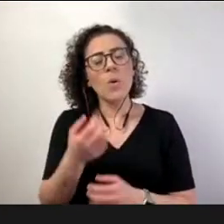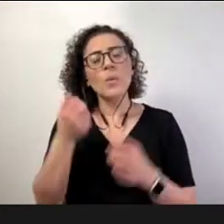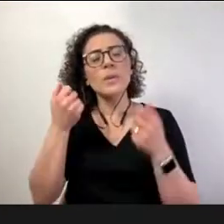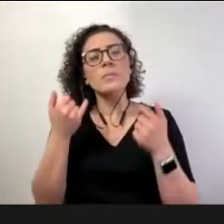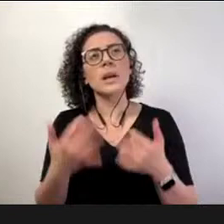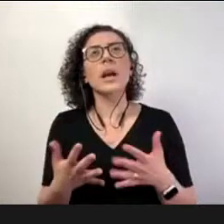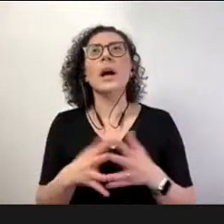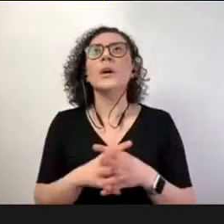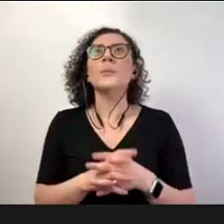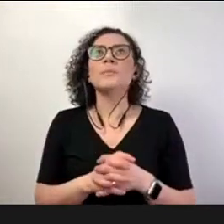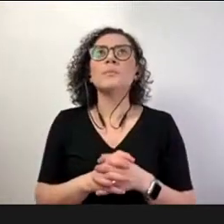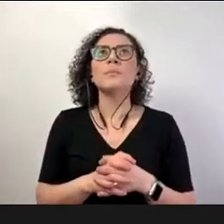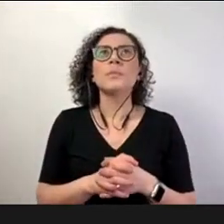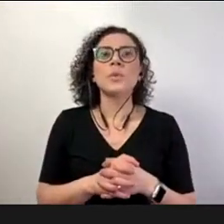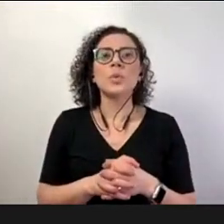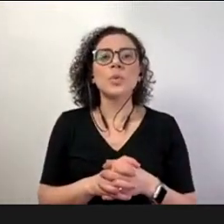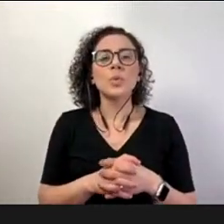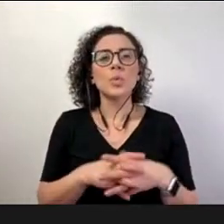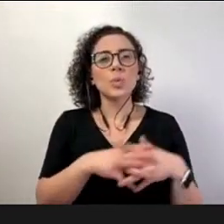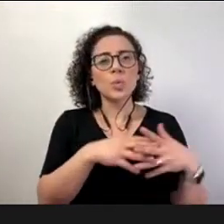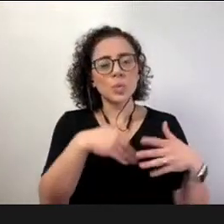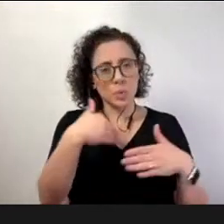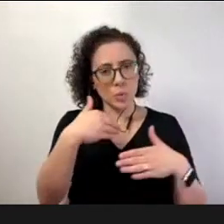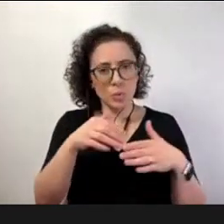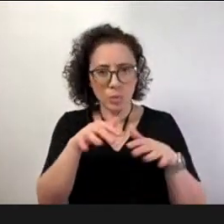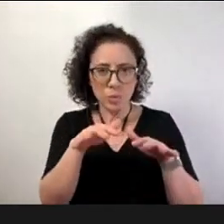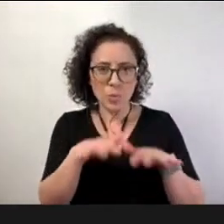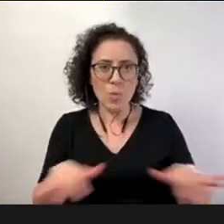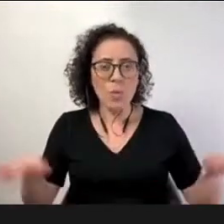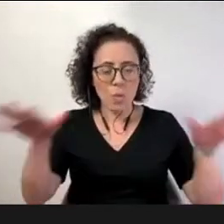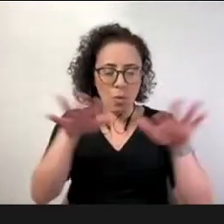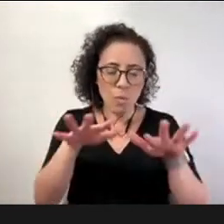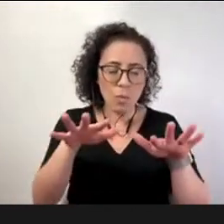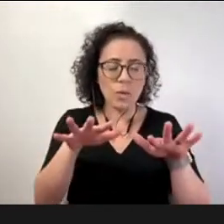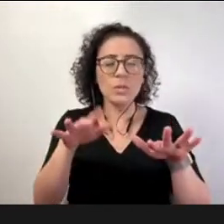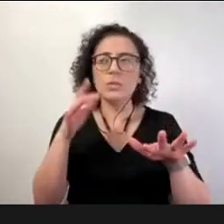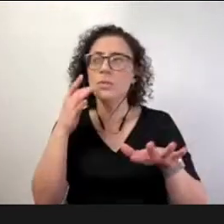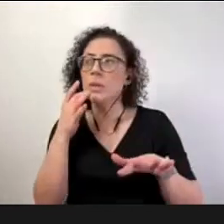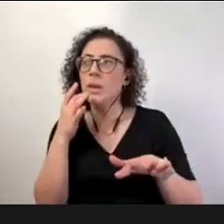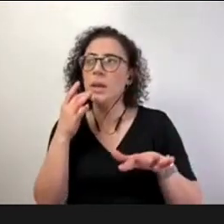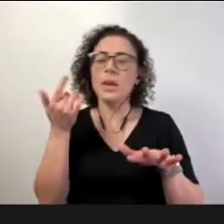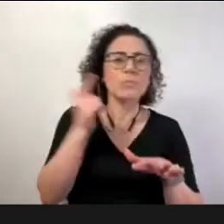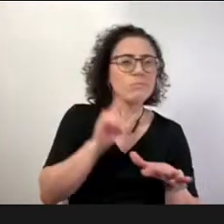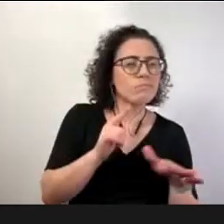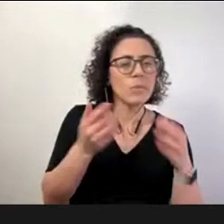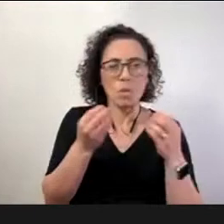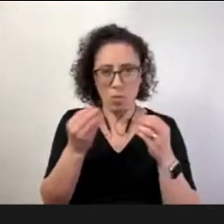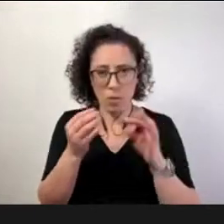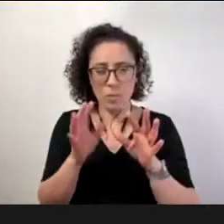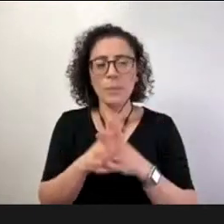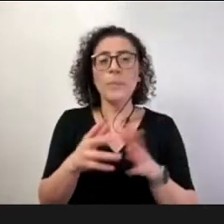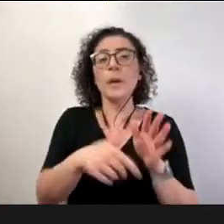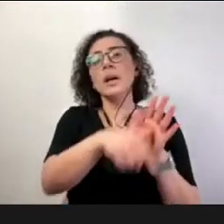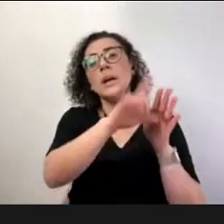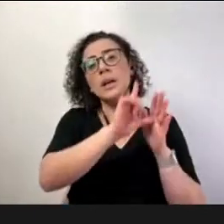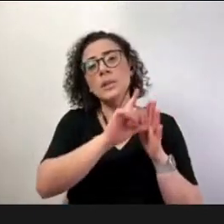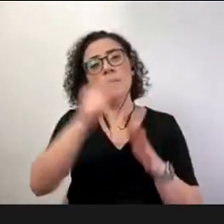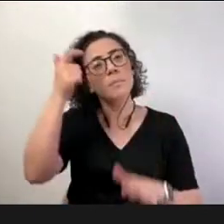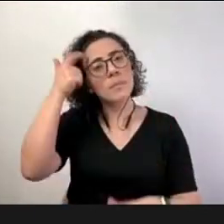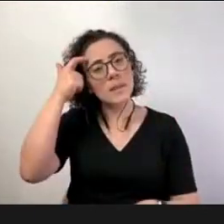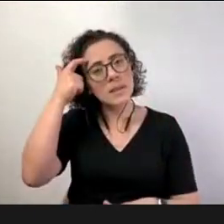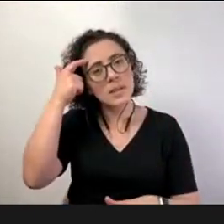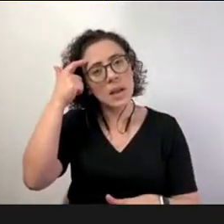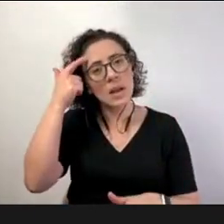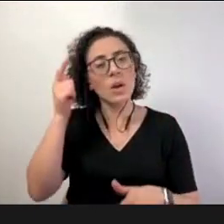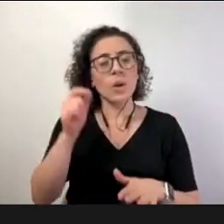né dos contornos urgentes e emergentes pra gente poder chegar lá porque acho que a gente ao falar do SENAC a gente fala